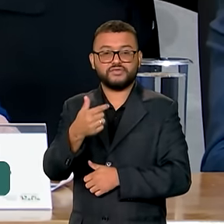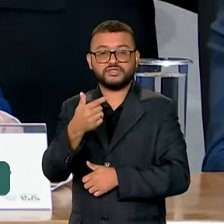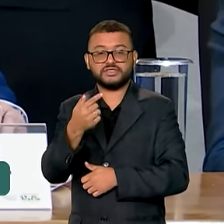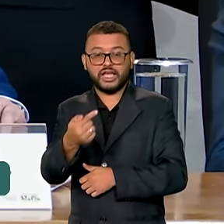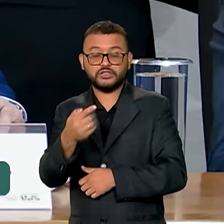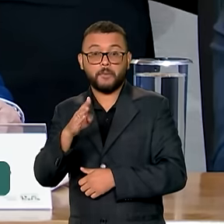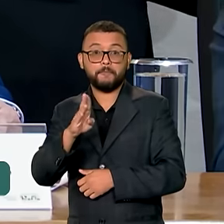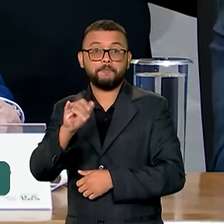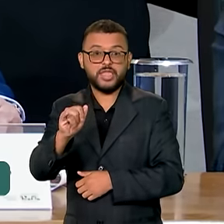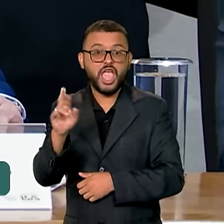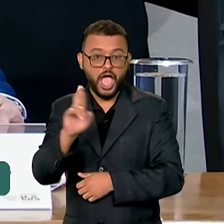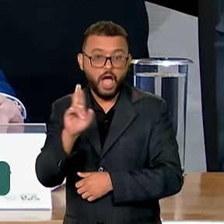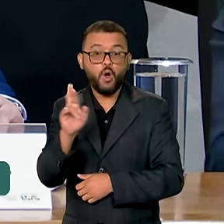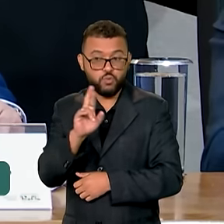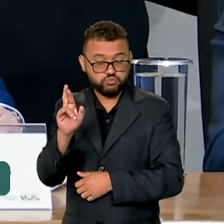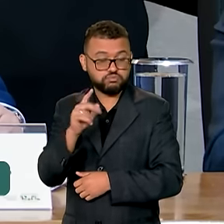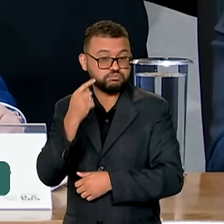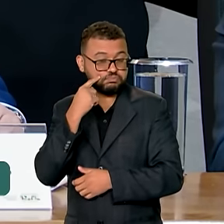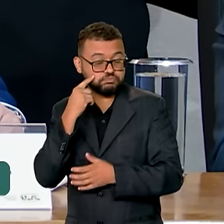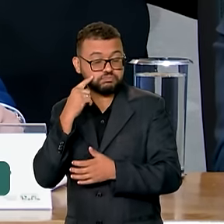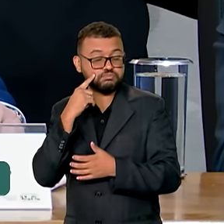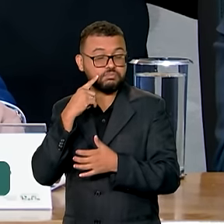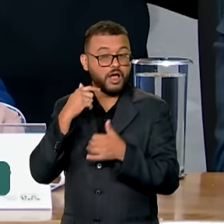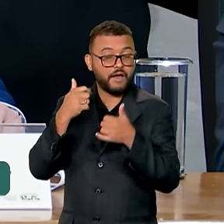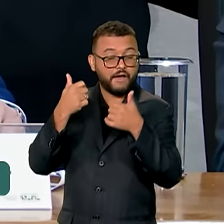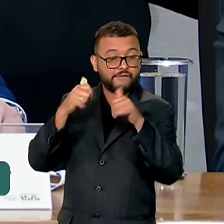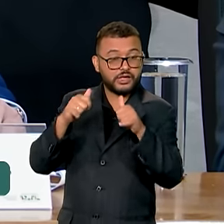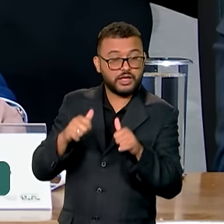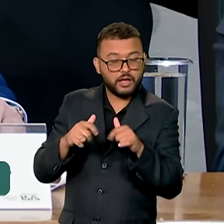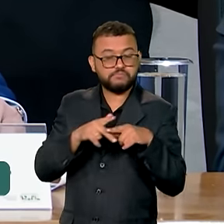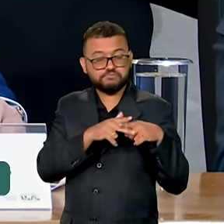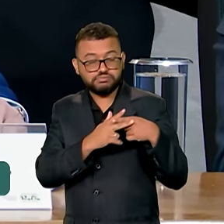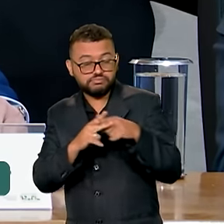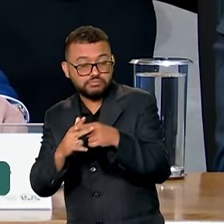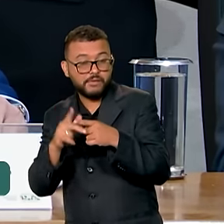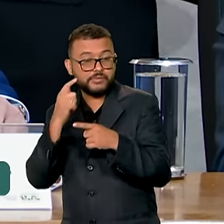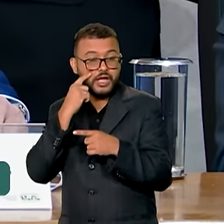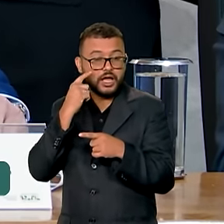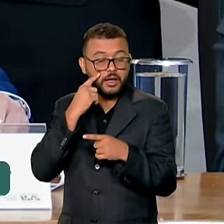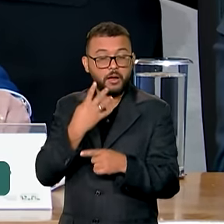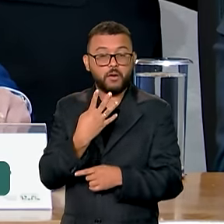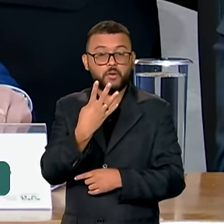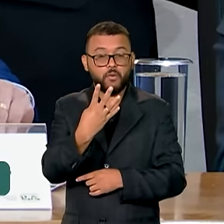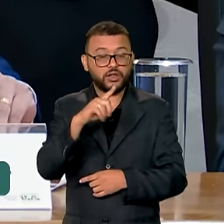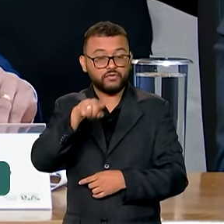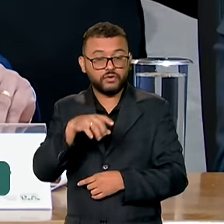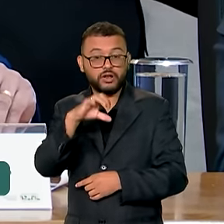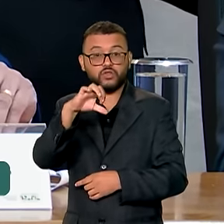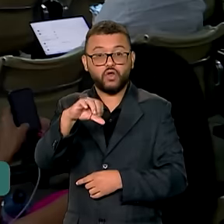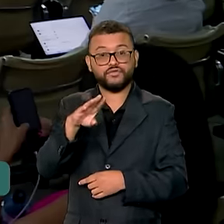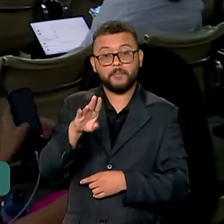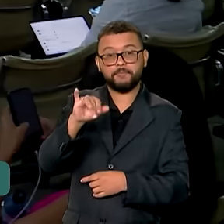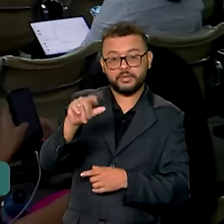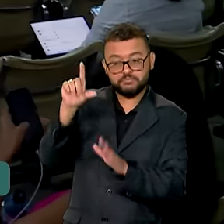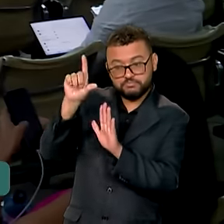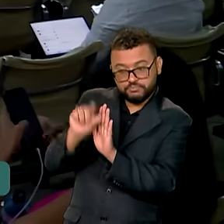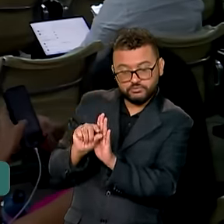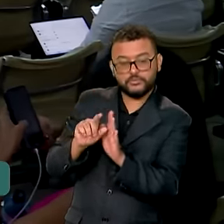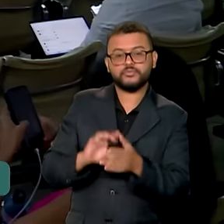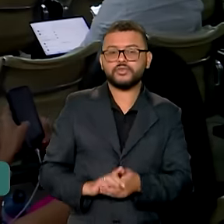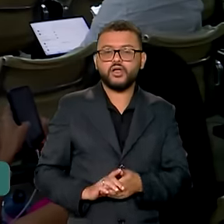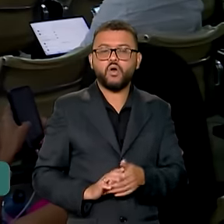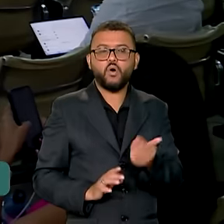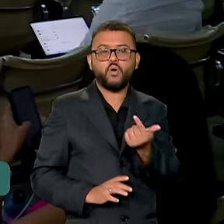bilhões, teve uma variação residual de 4,9 bilhões. Outros